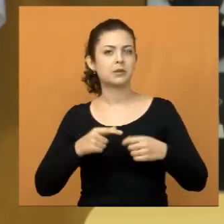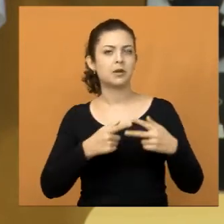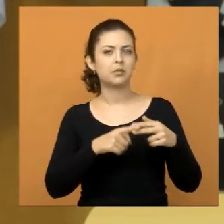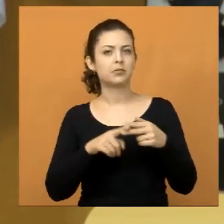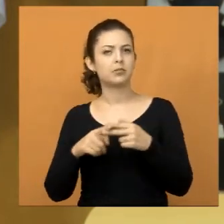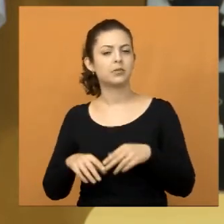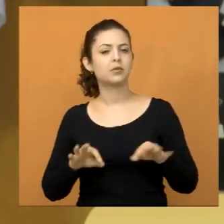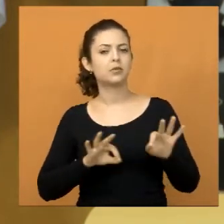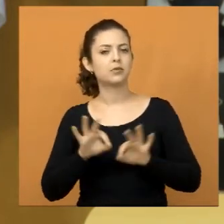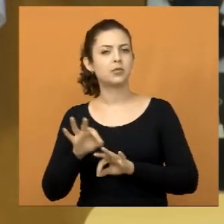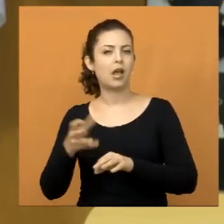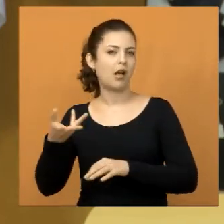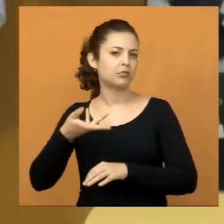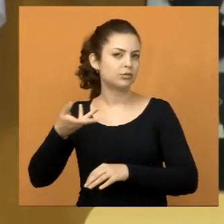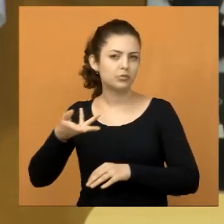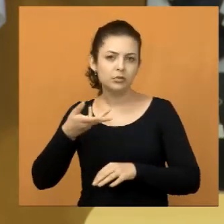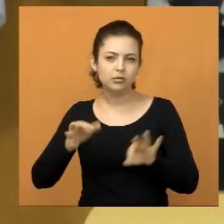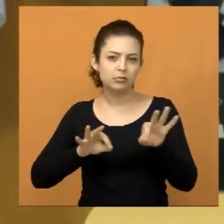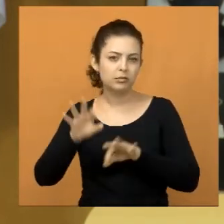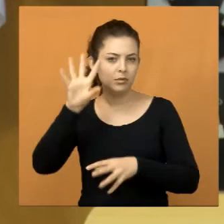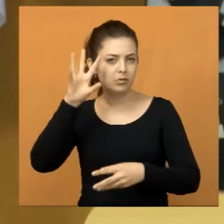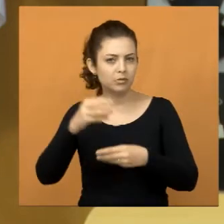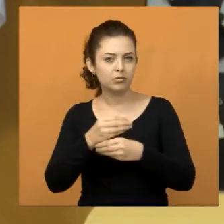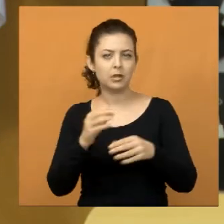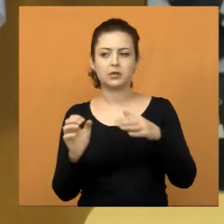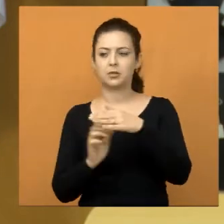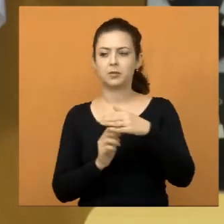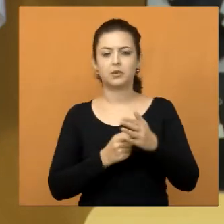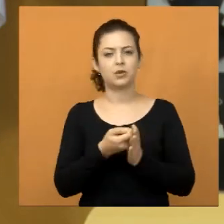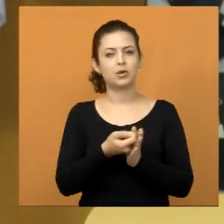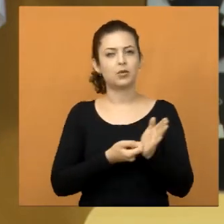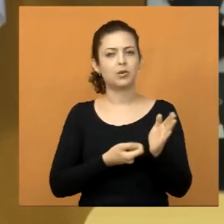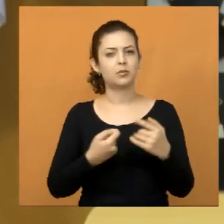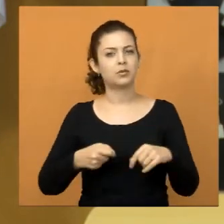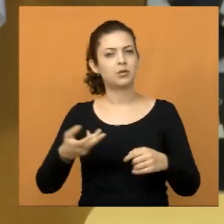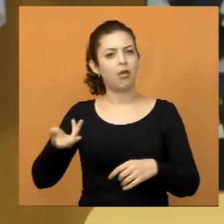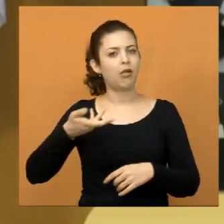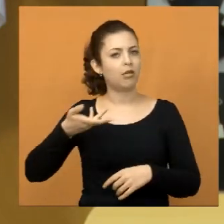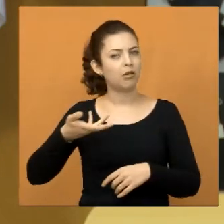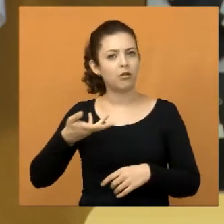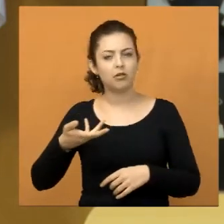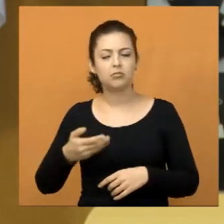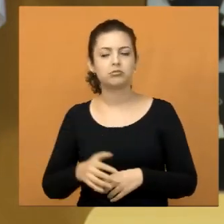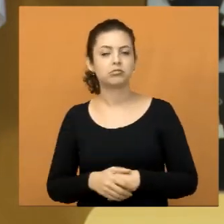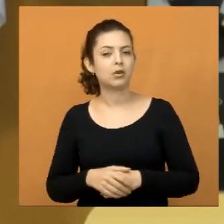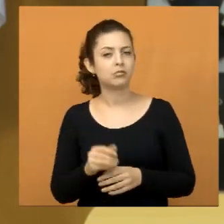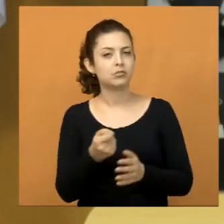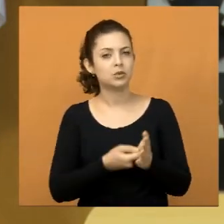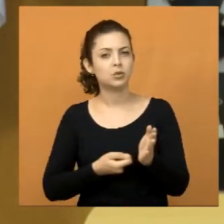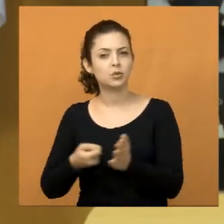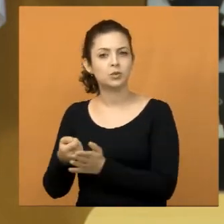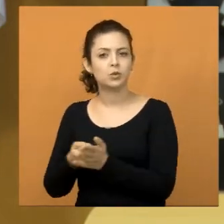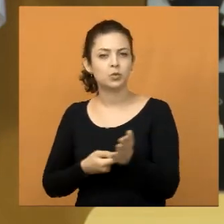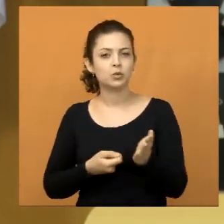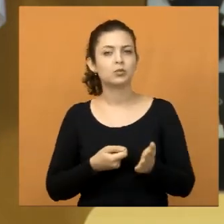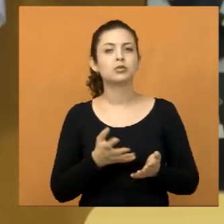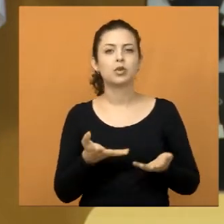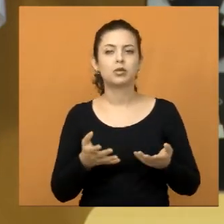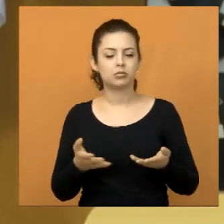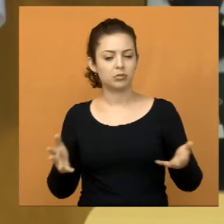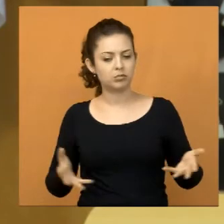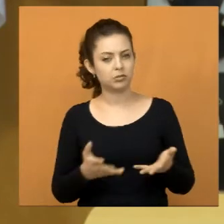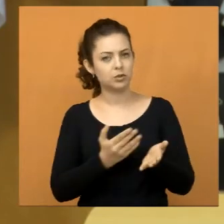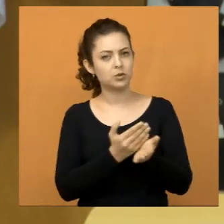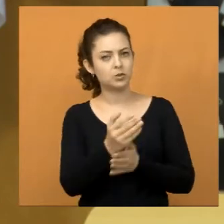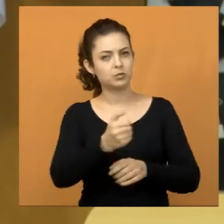agilizar essas empresas, a contratação dessas empresas, a assinatura desse contrato, e que já bote